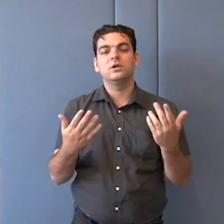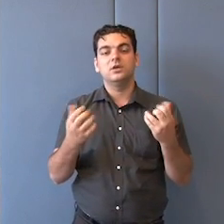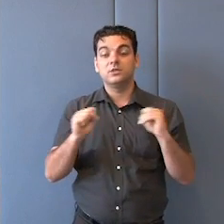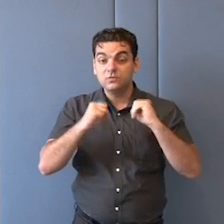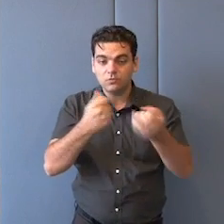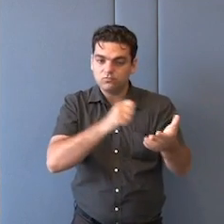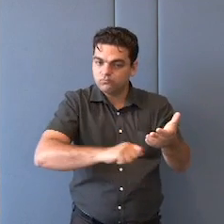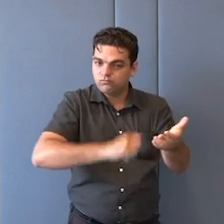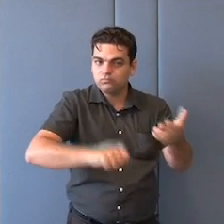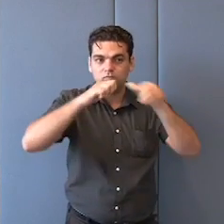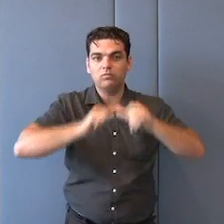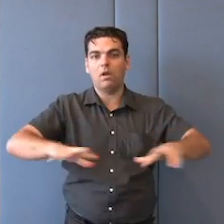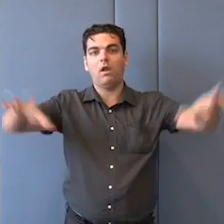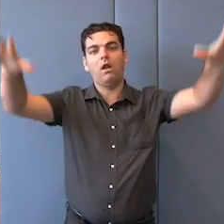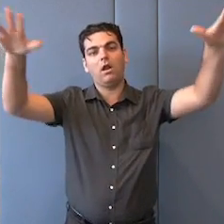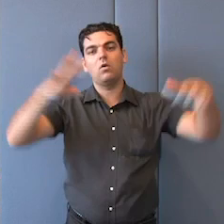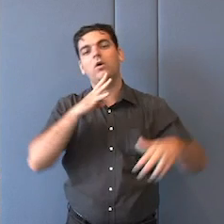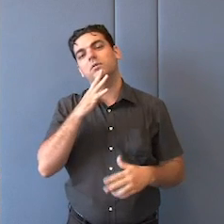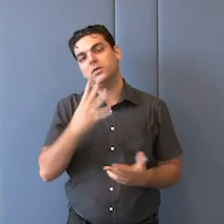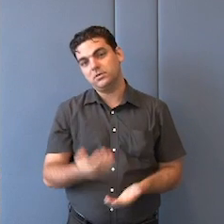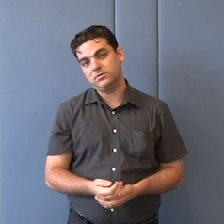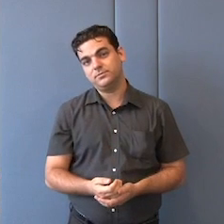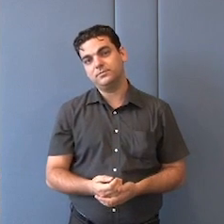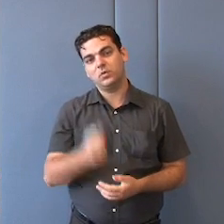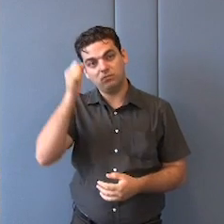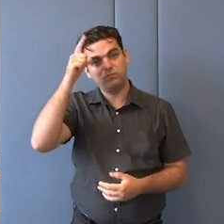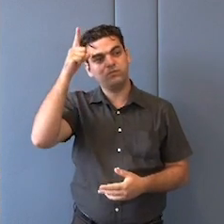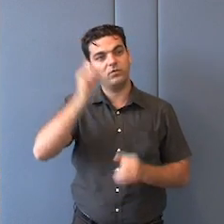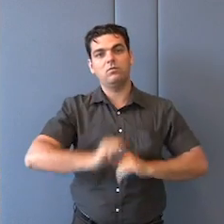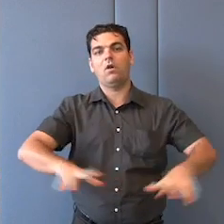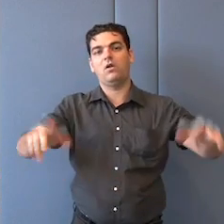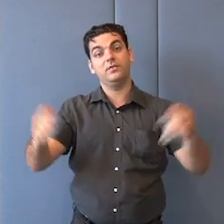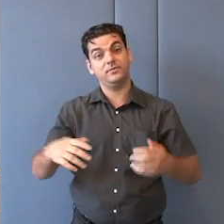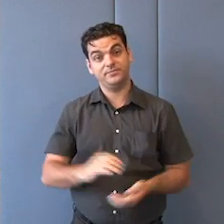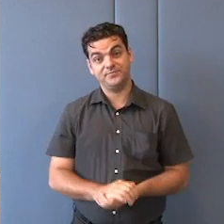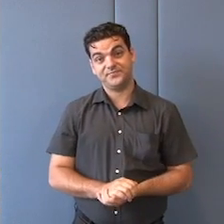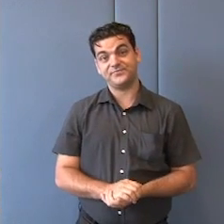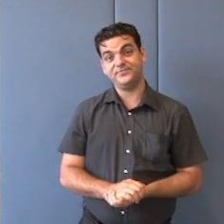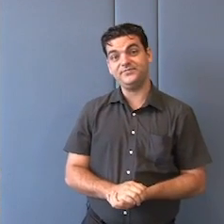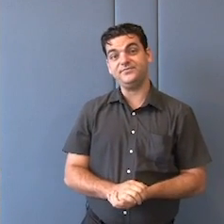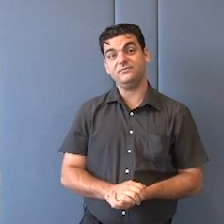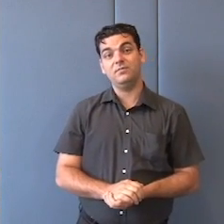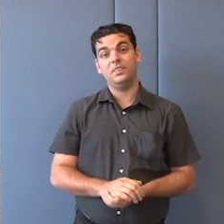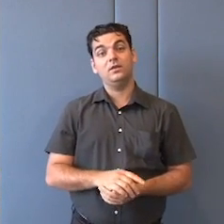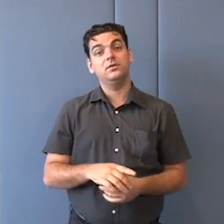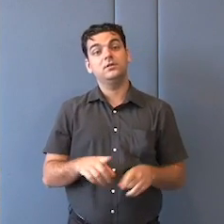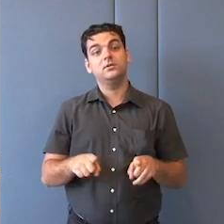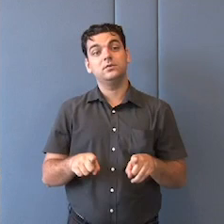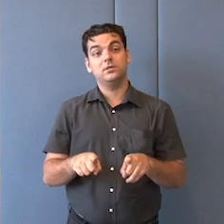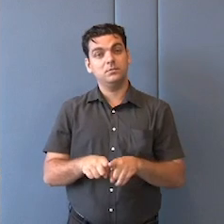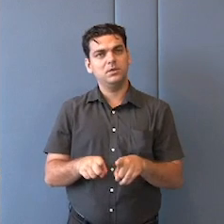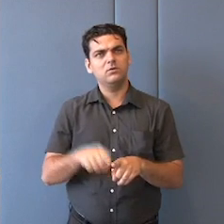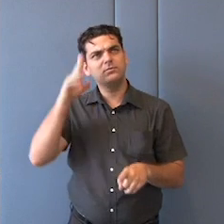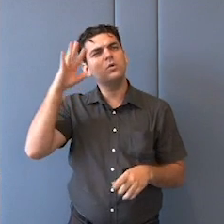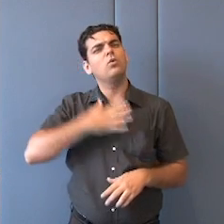esse caráter tão essencial da nação, da nacionalidade. Eu também sempre recordo, tenho falado disso,